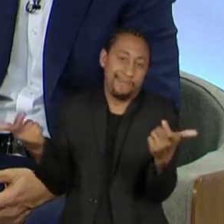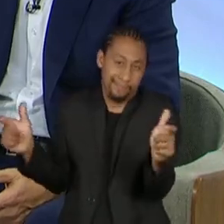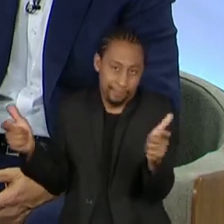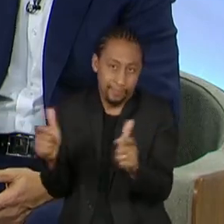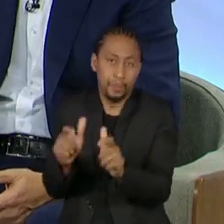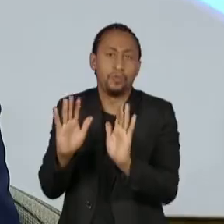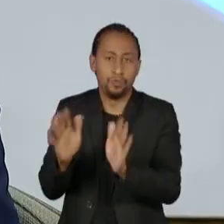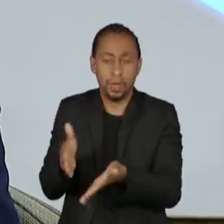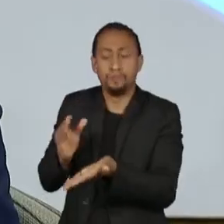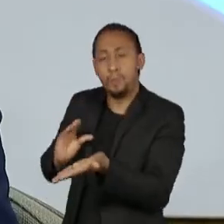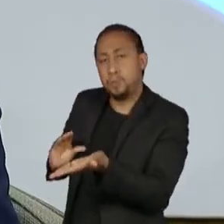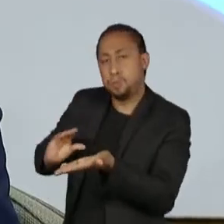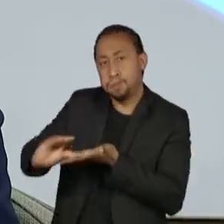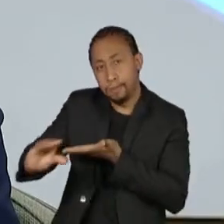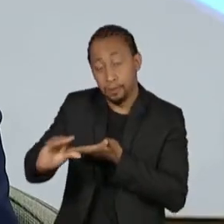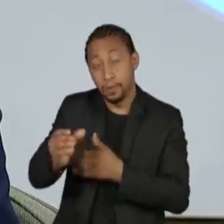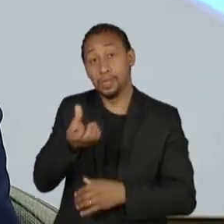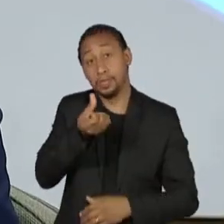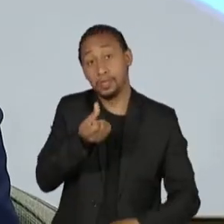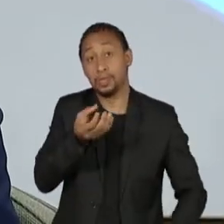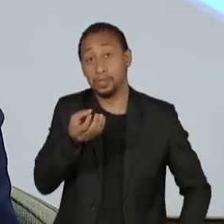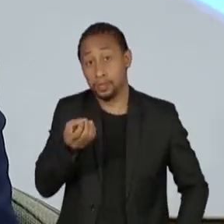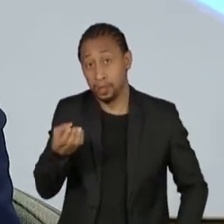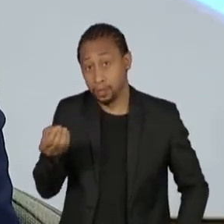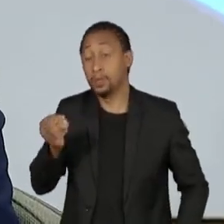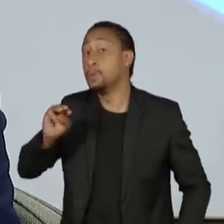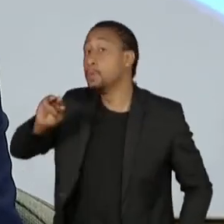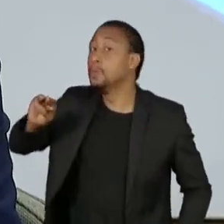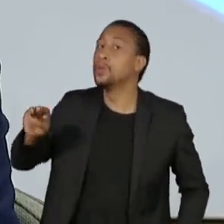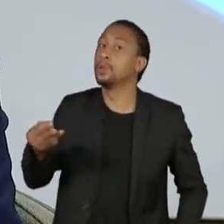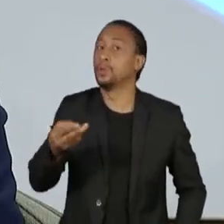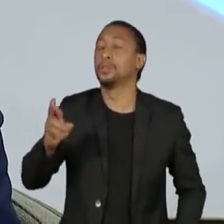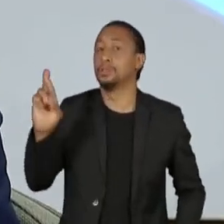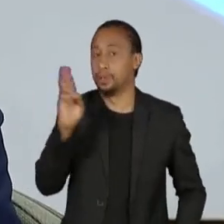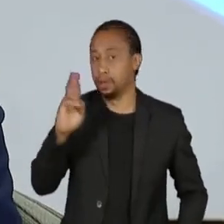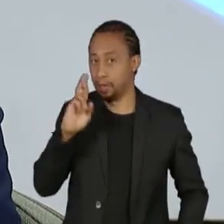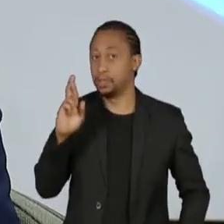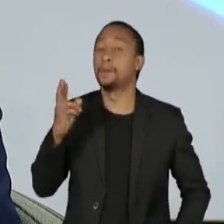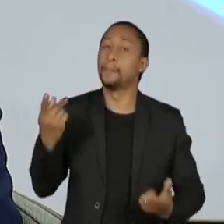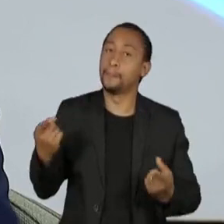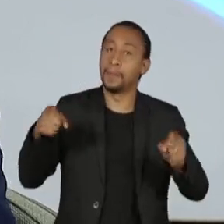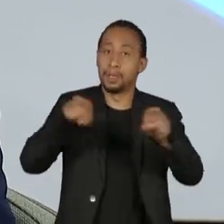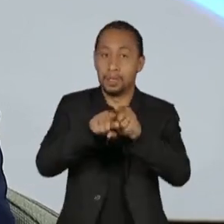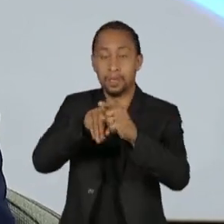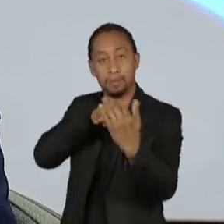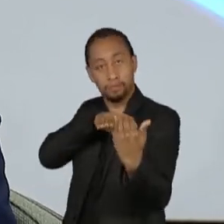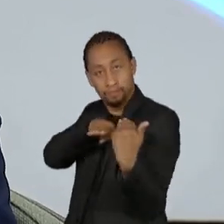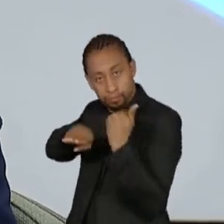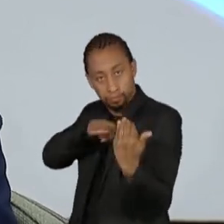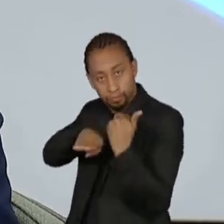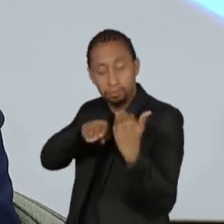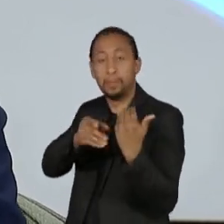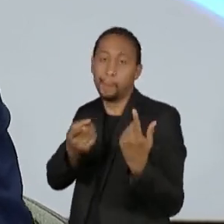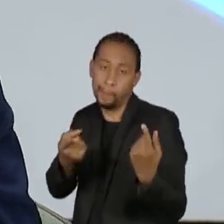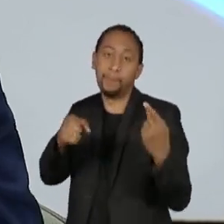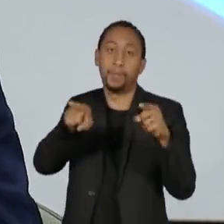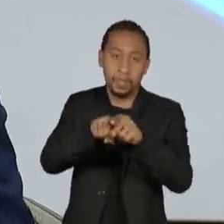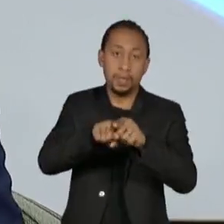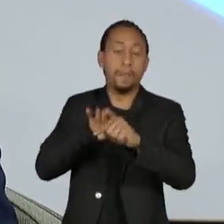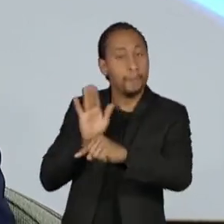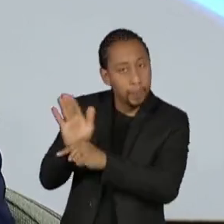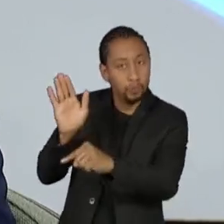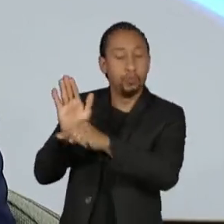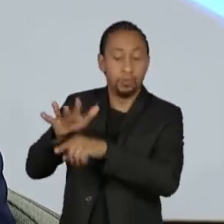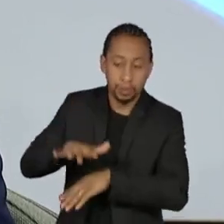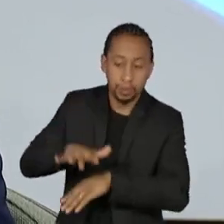600 milhões de reais que a gente fez num acordo com uma concessionária de rodovia para investir na Baixada. Mas isso é uma gota no oceano, porque a gente